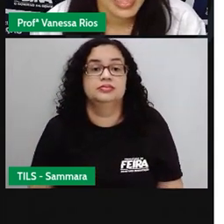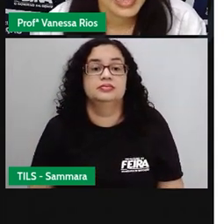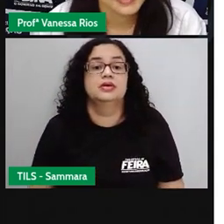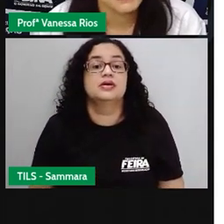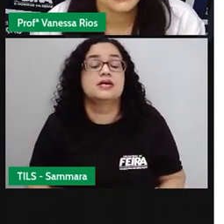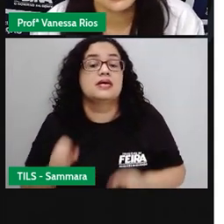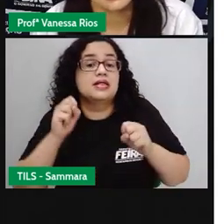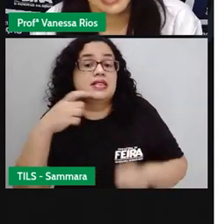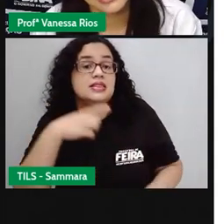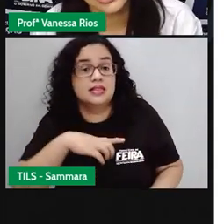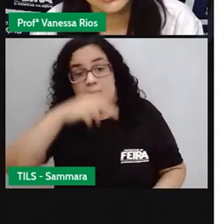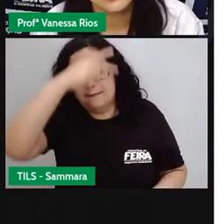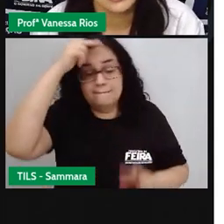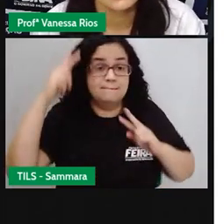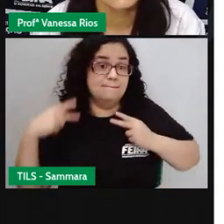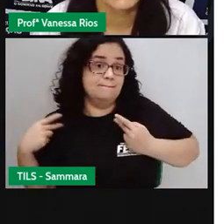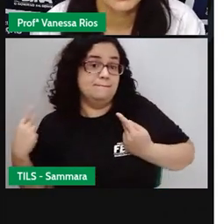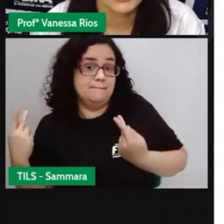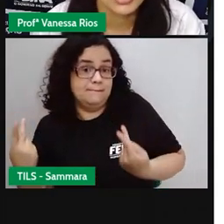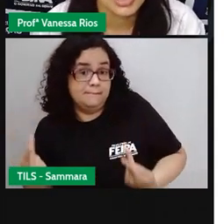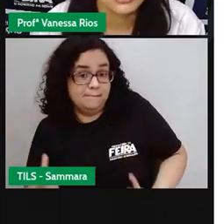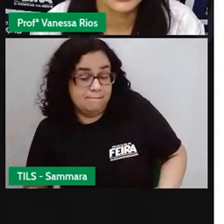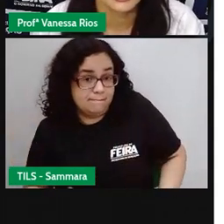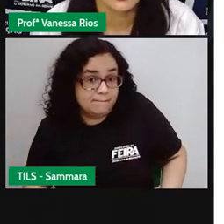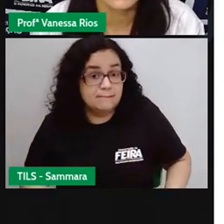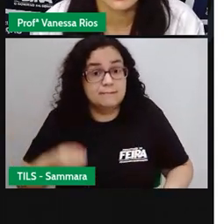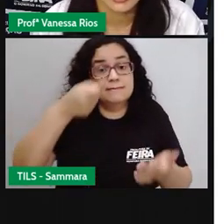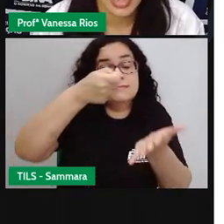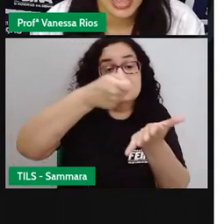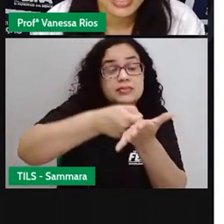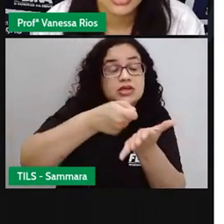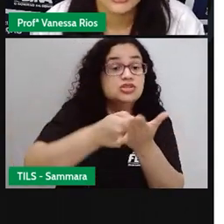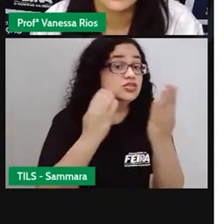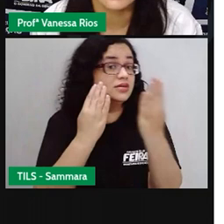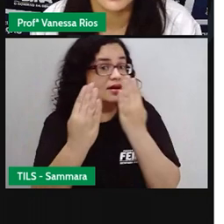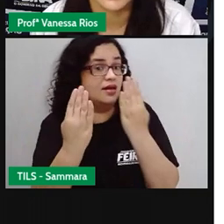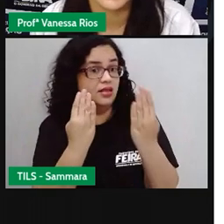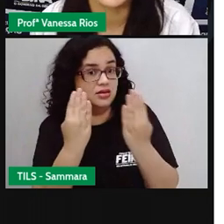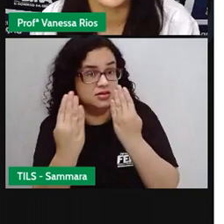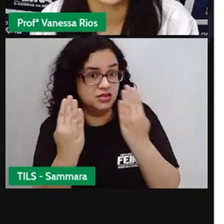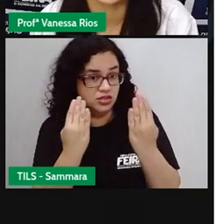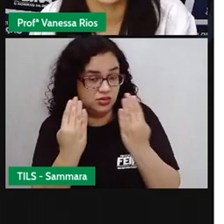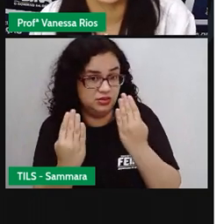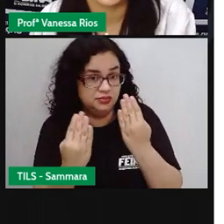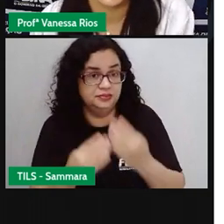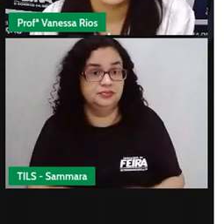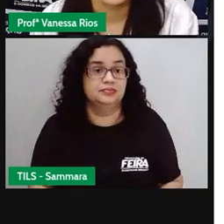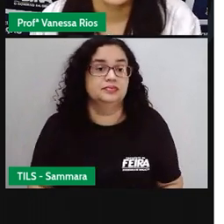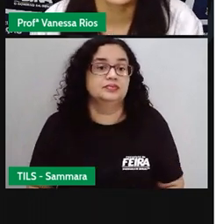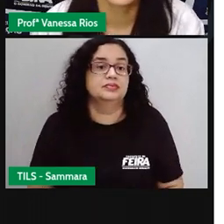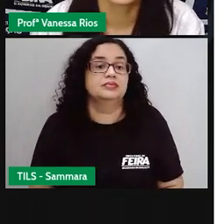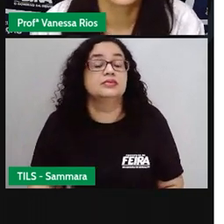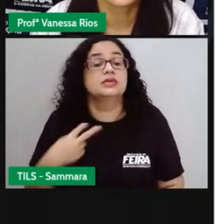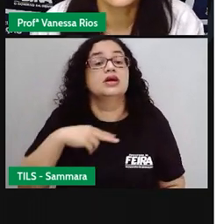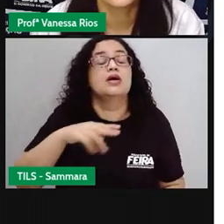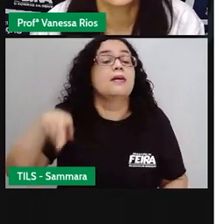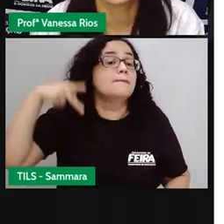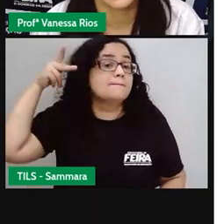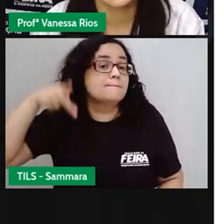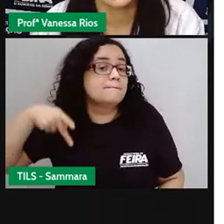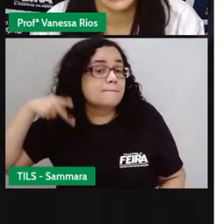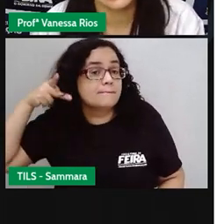É a capacidade que os seres humanos têm de negociar e de se relacionar. Então,